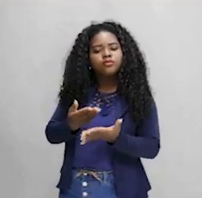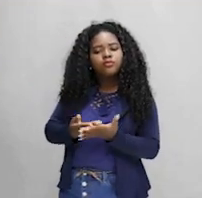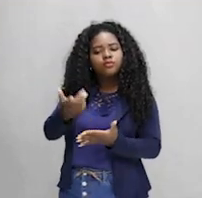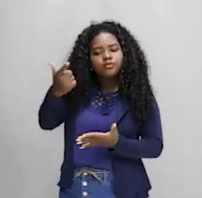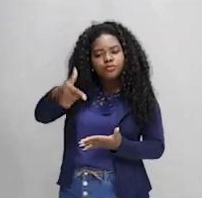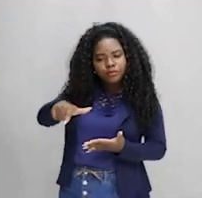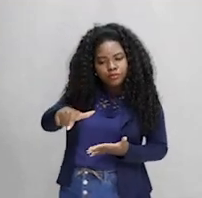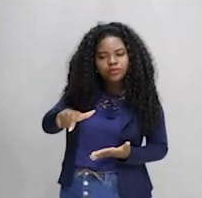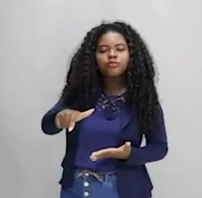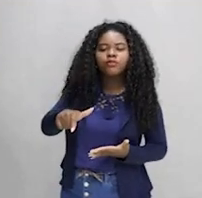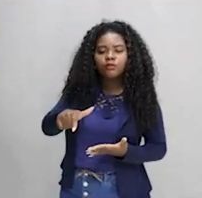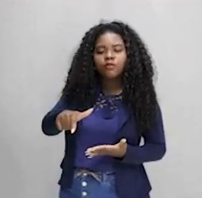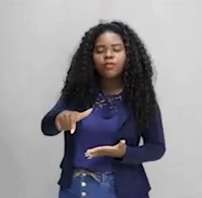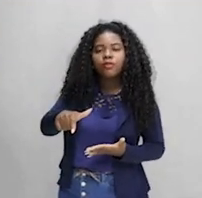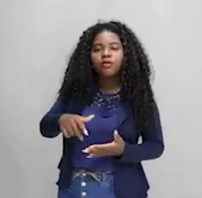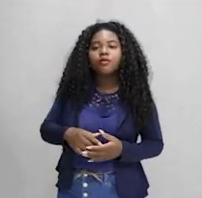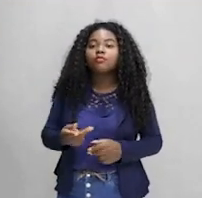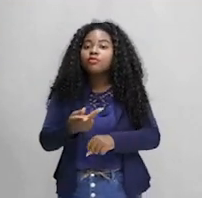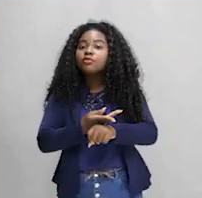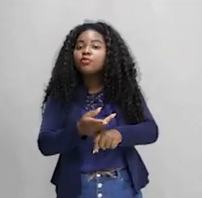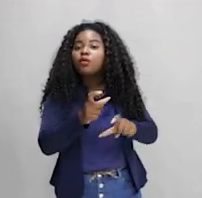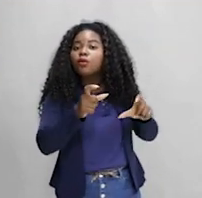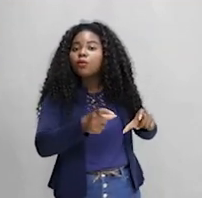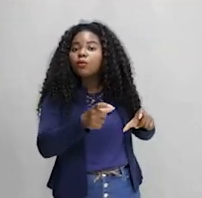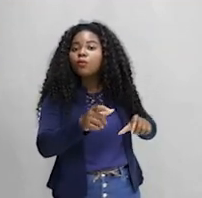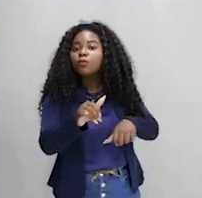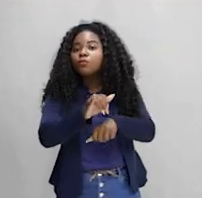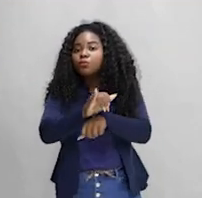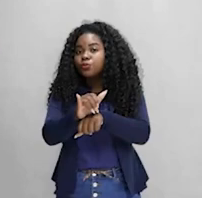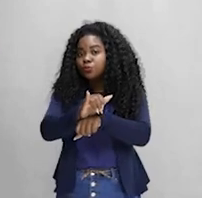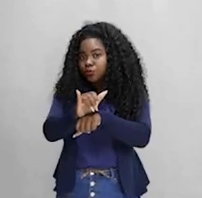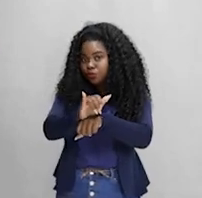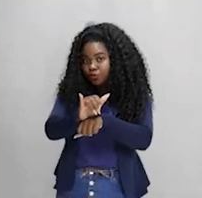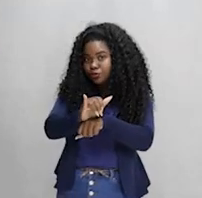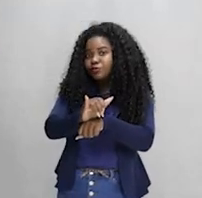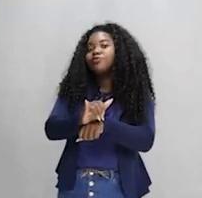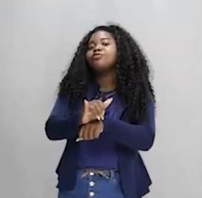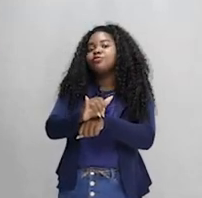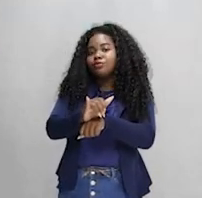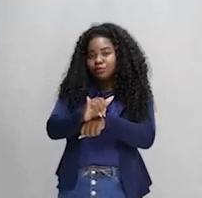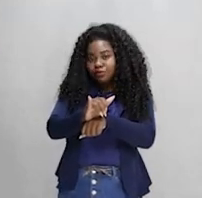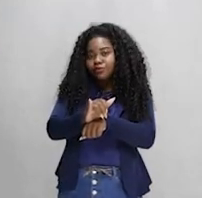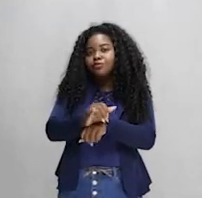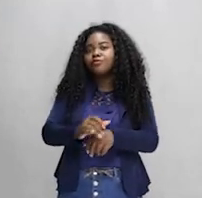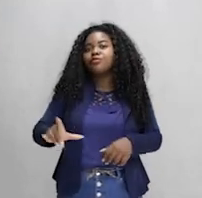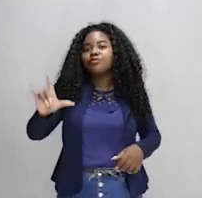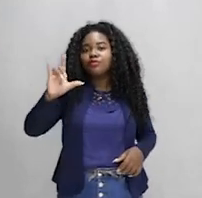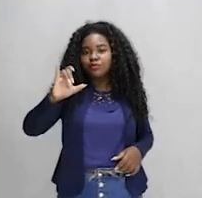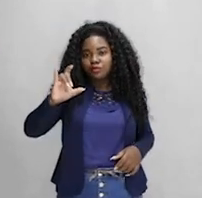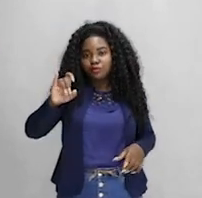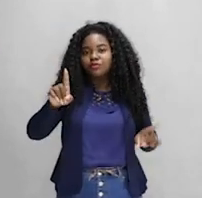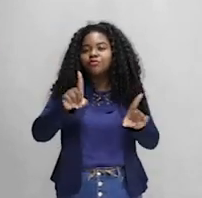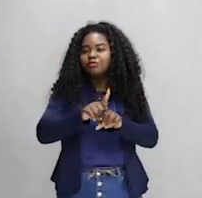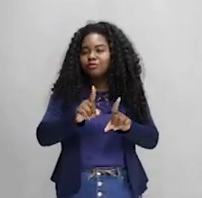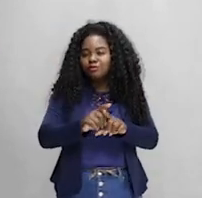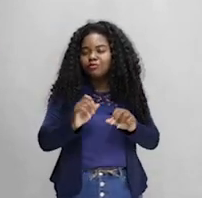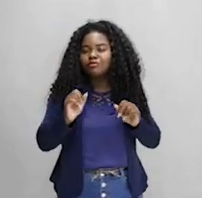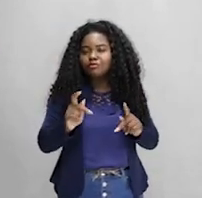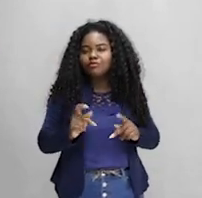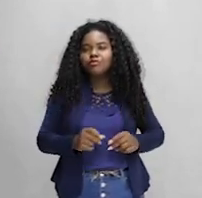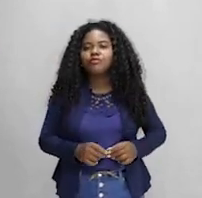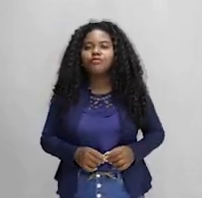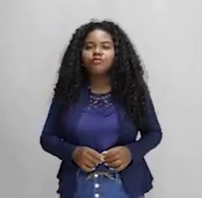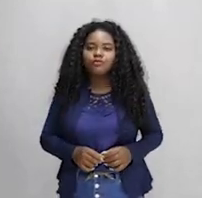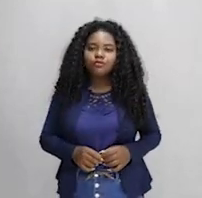quer dar aquele up, nos procura onde? Na plataforma Gonçalves Dias, no YouTube, no Instagram. A gente está lá te esperando, viu?